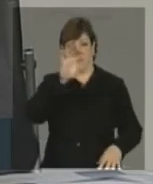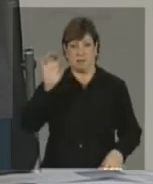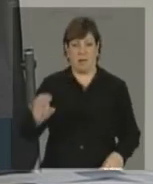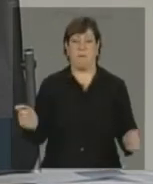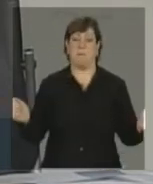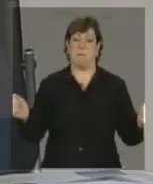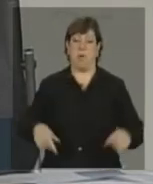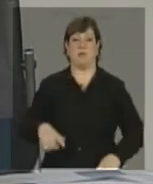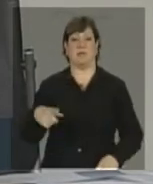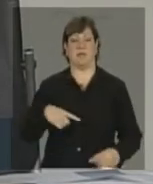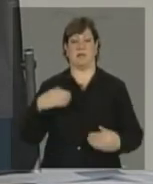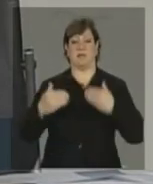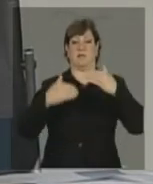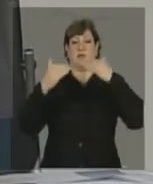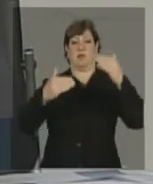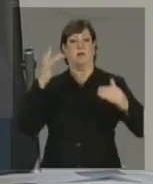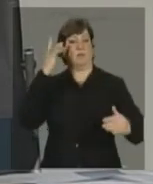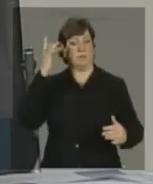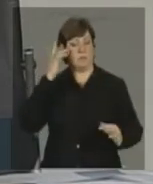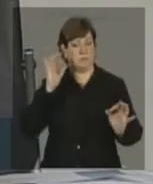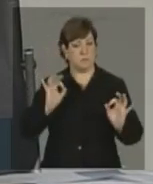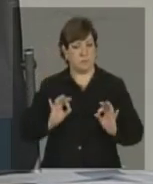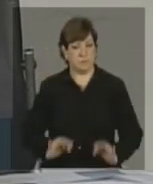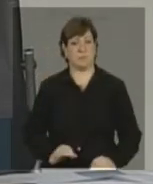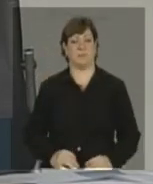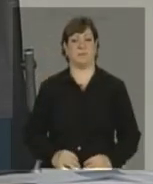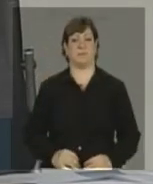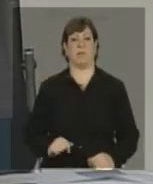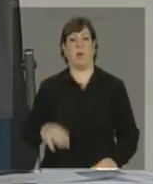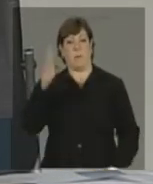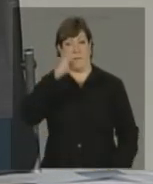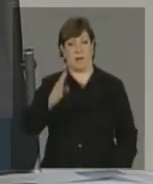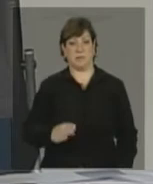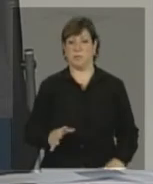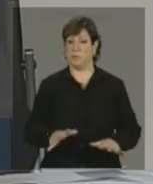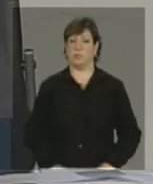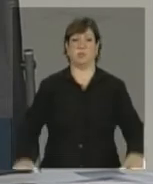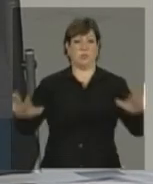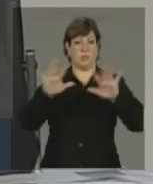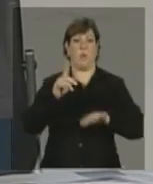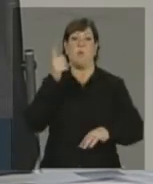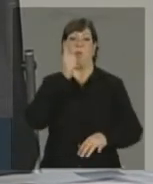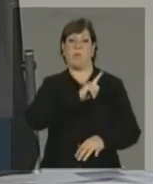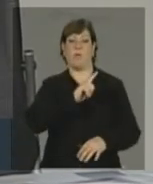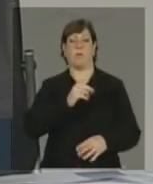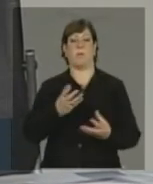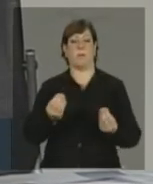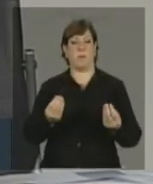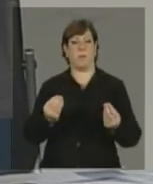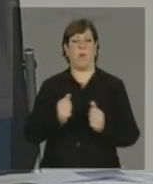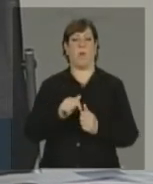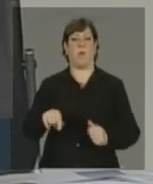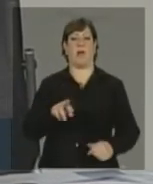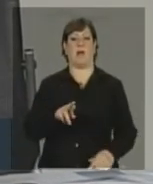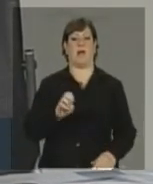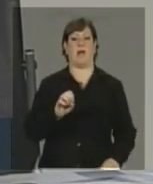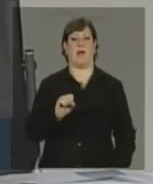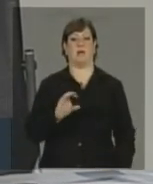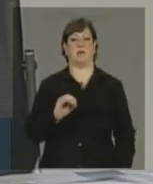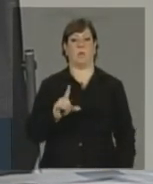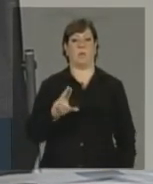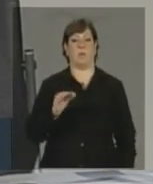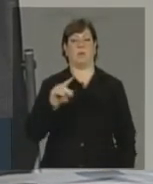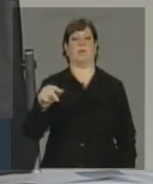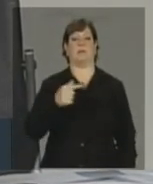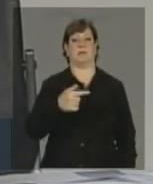um desenvolvimento equilibrado e o Brasil, como um todo, ganha muito com a Resolução 72, o conjunto